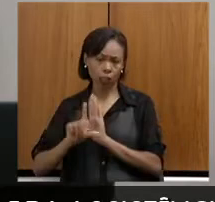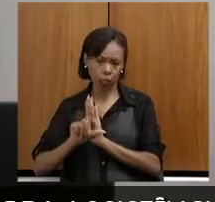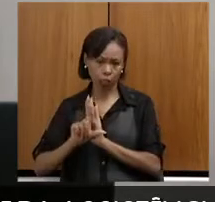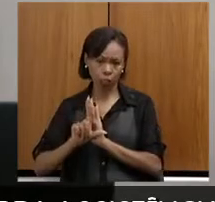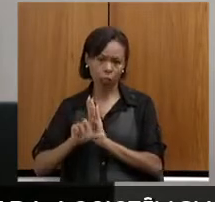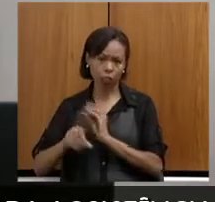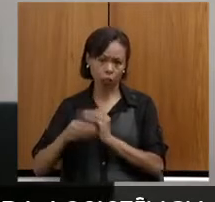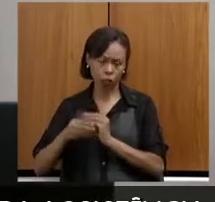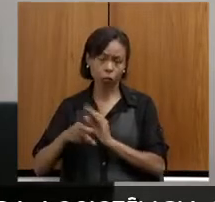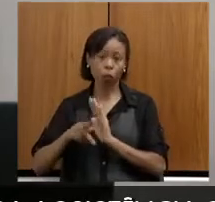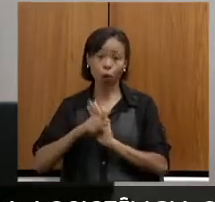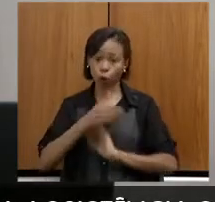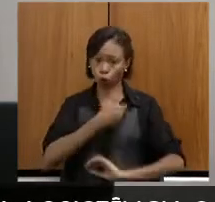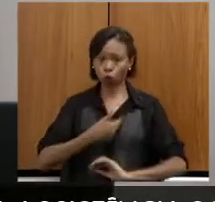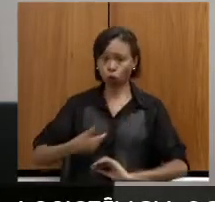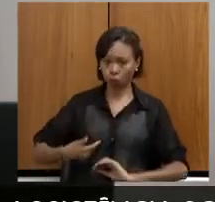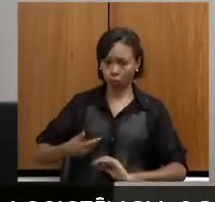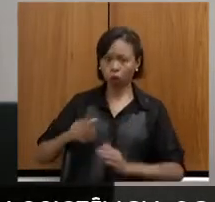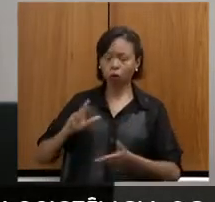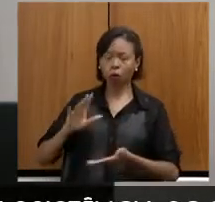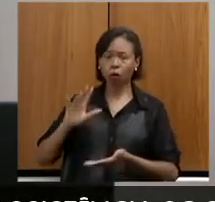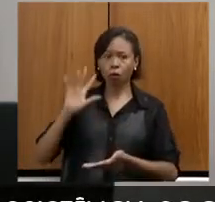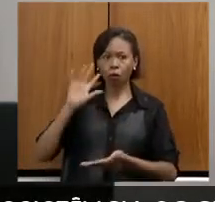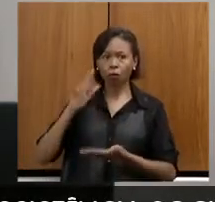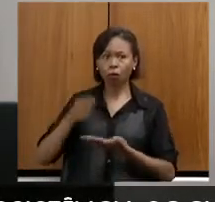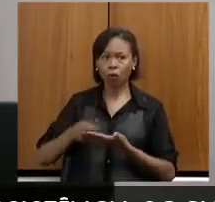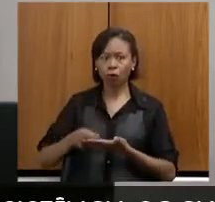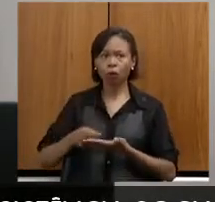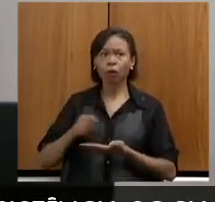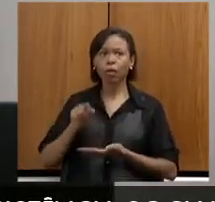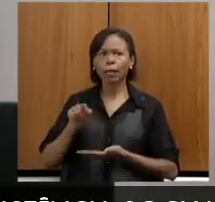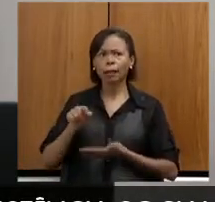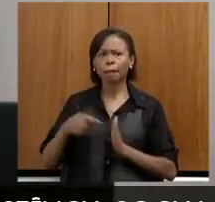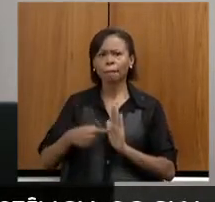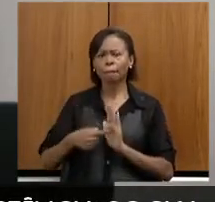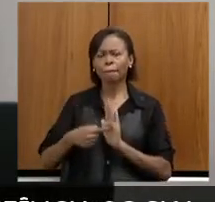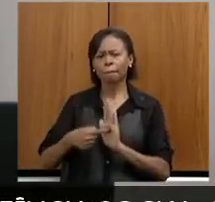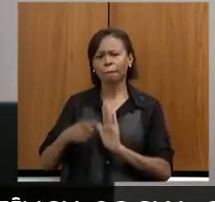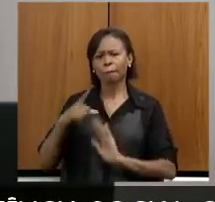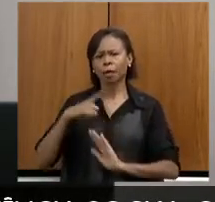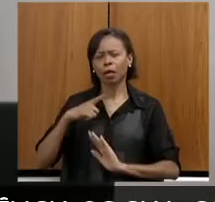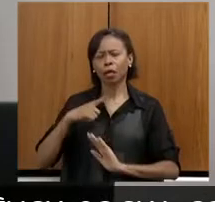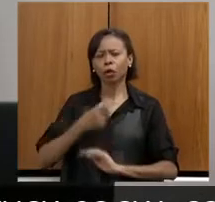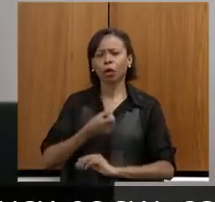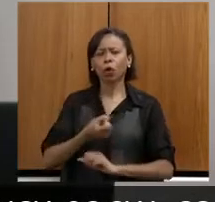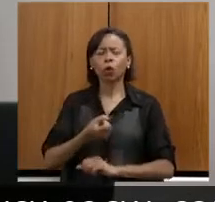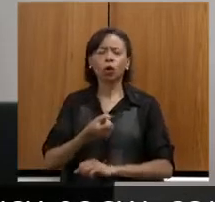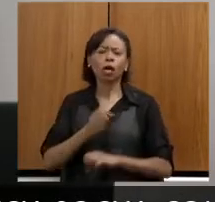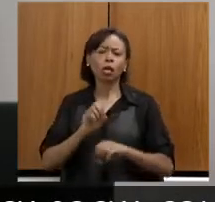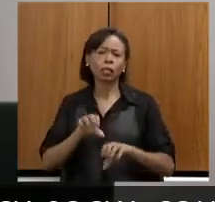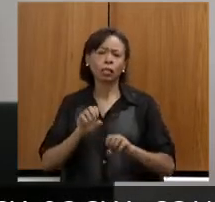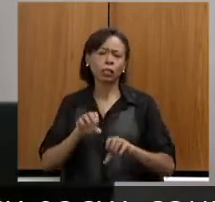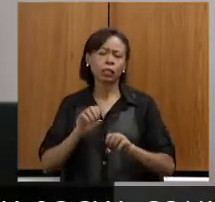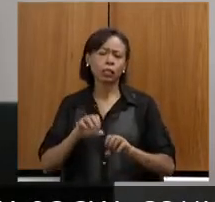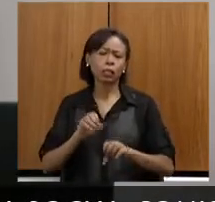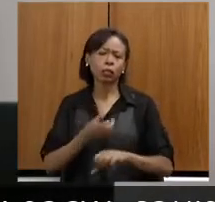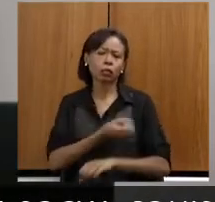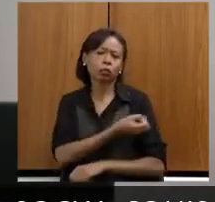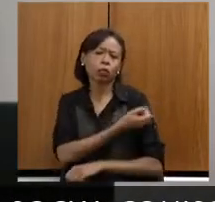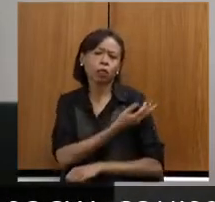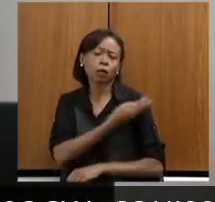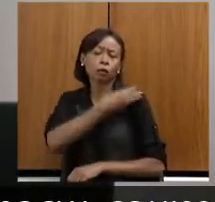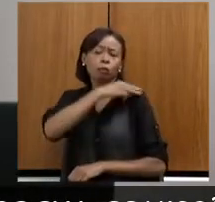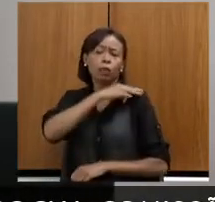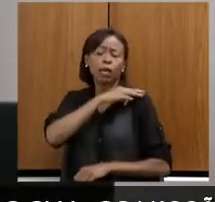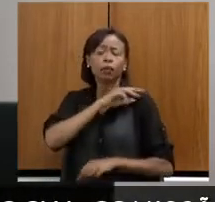e 25 asseguram no ensino fundamental e médio a oferta de educação bilingue nos